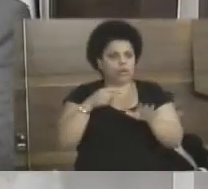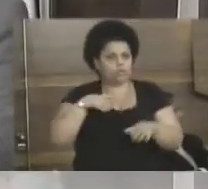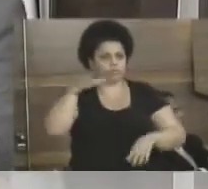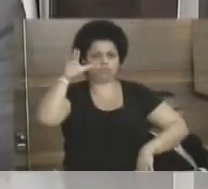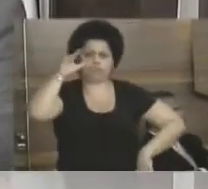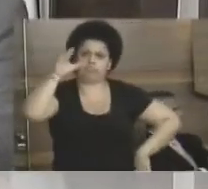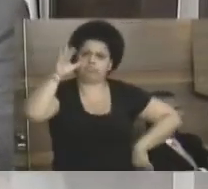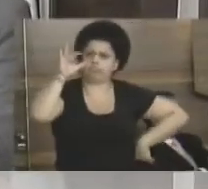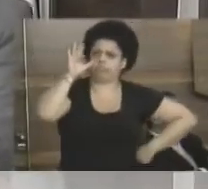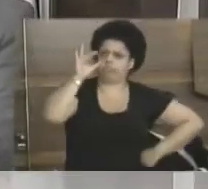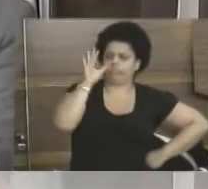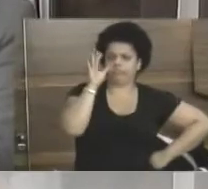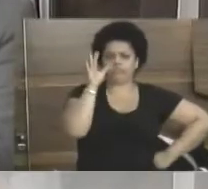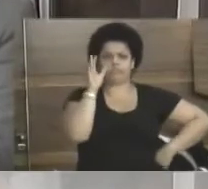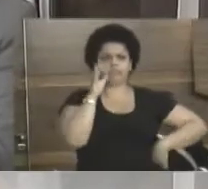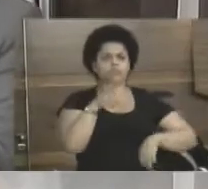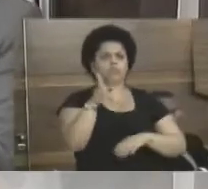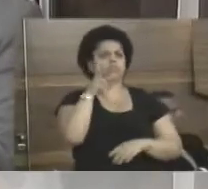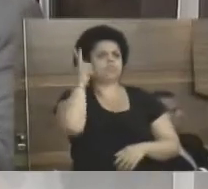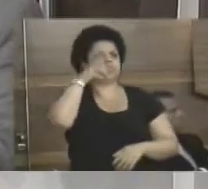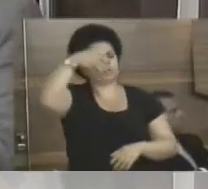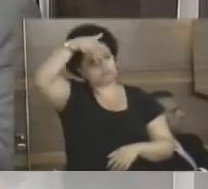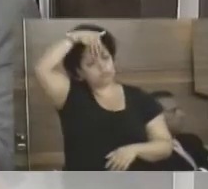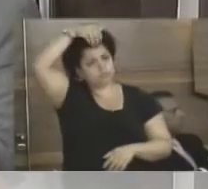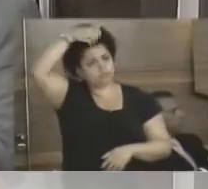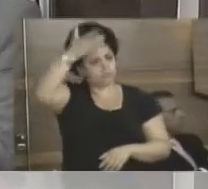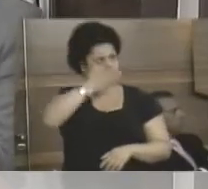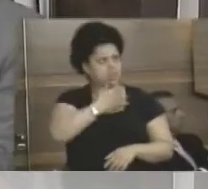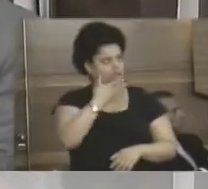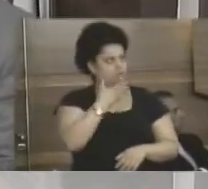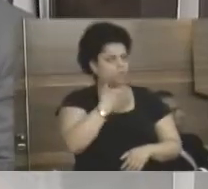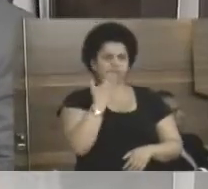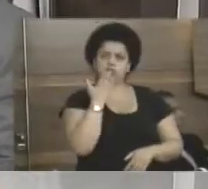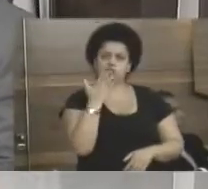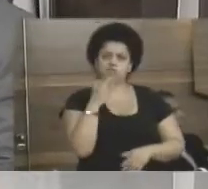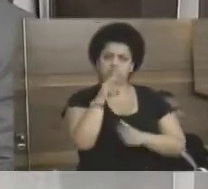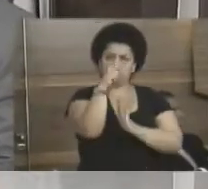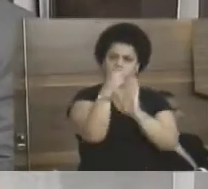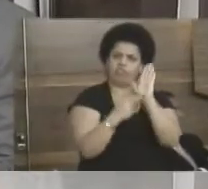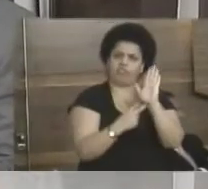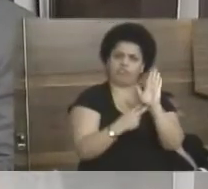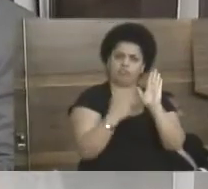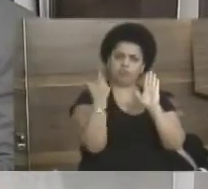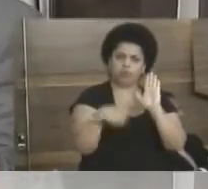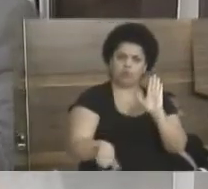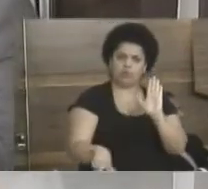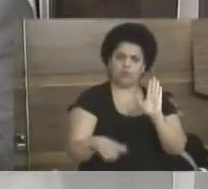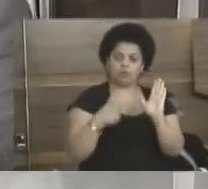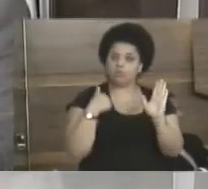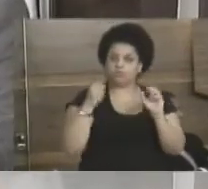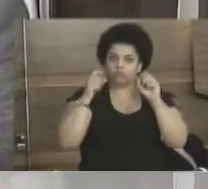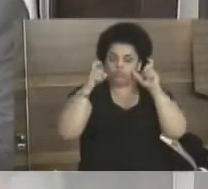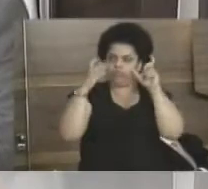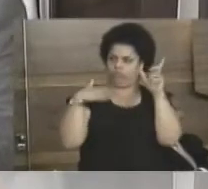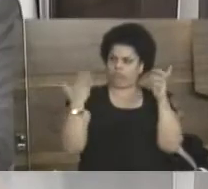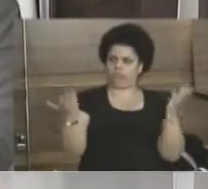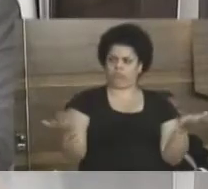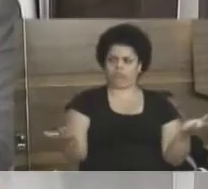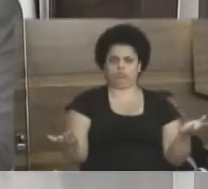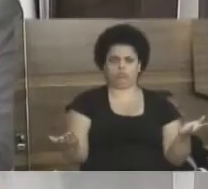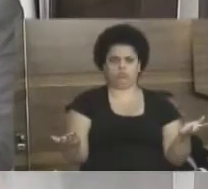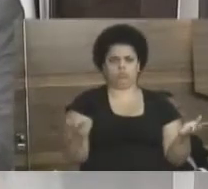assisti a sessão, está aqui. O vereador Marcos Santo Antônio, meu amigo, pediu vista. Eu fiquei assustado com a